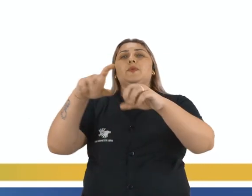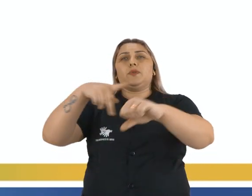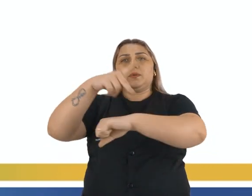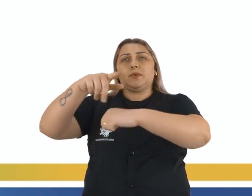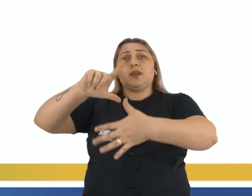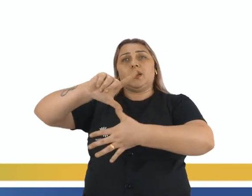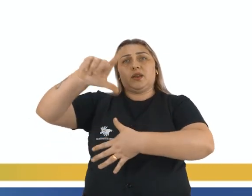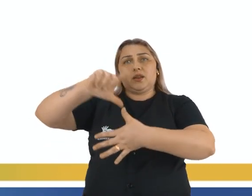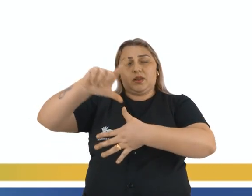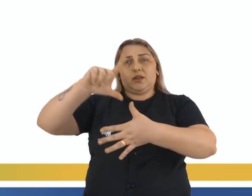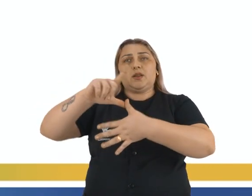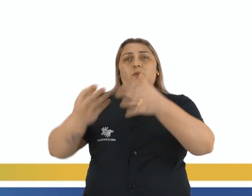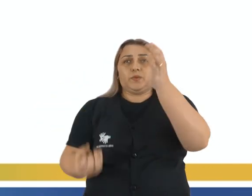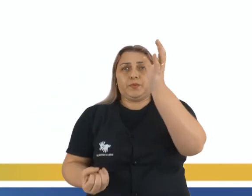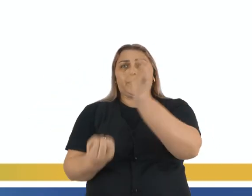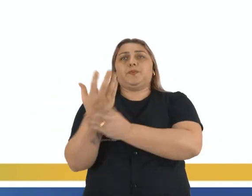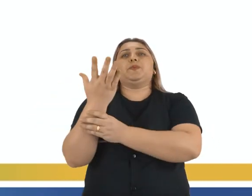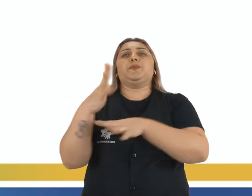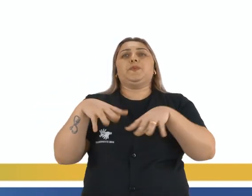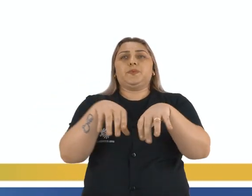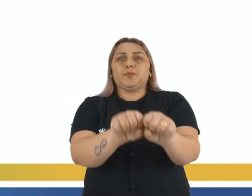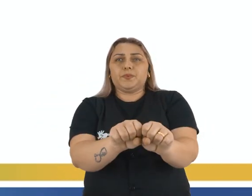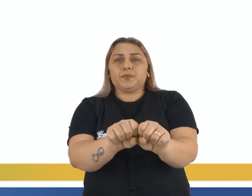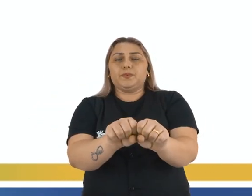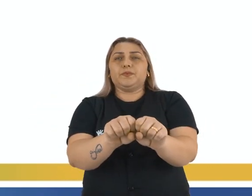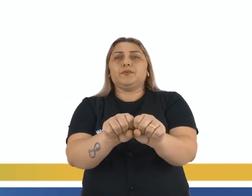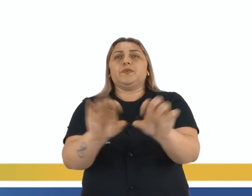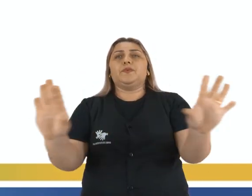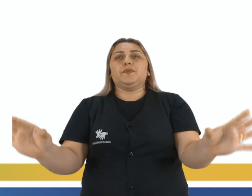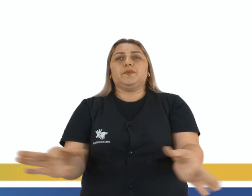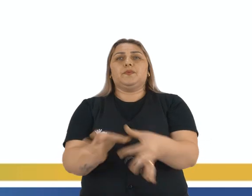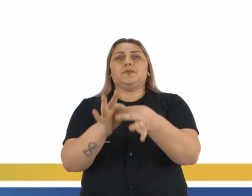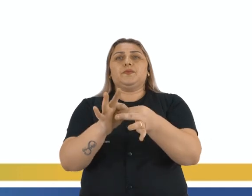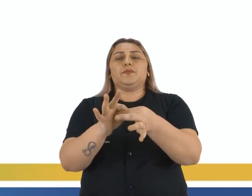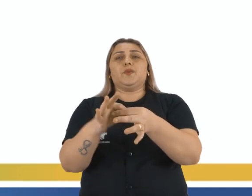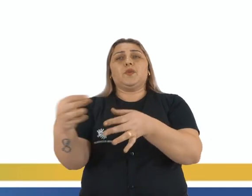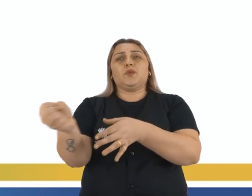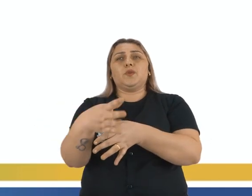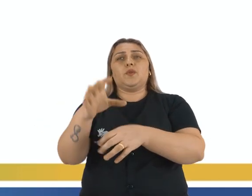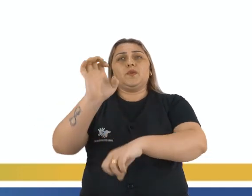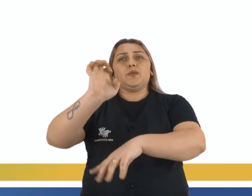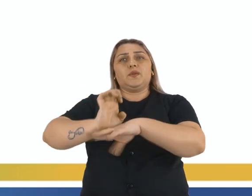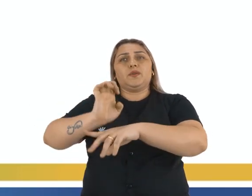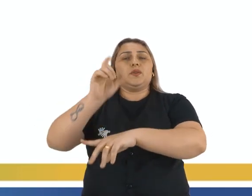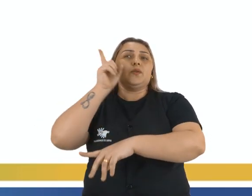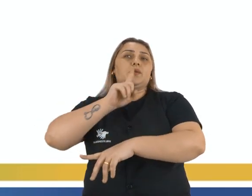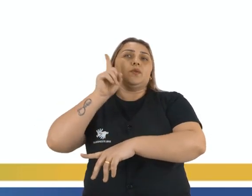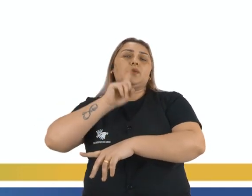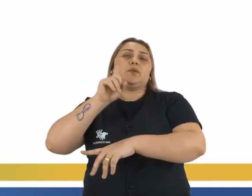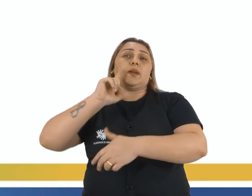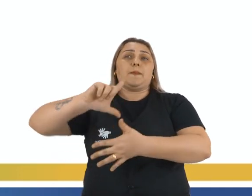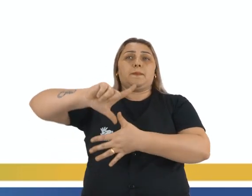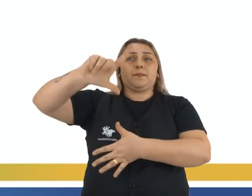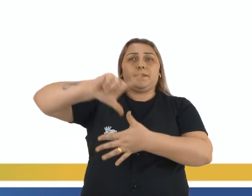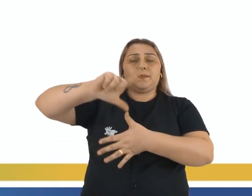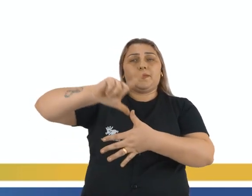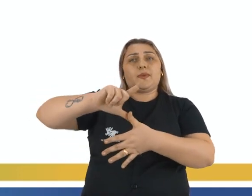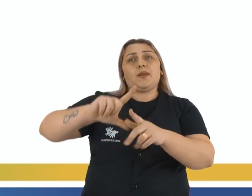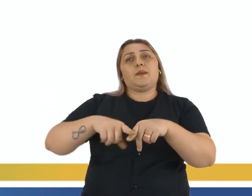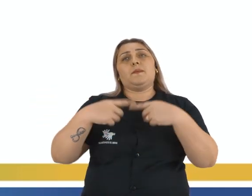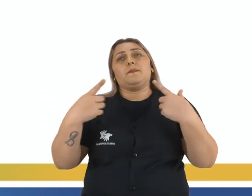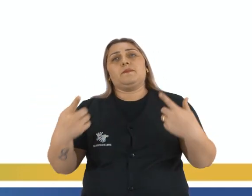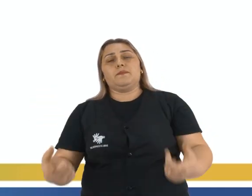latino-americanos recém-emancipados, formariam aí um novo Estados Unidos da América Latina. Então,